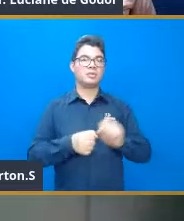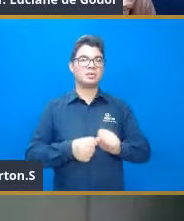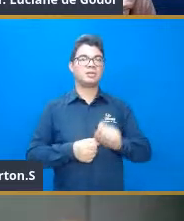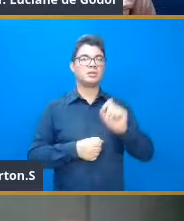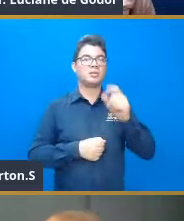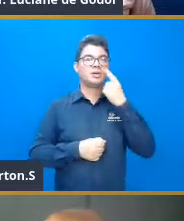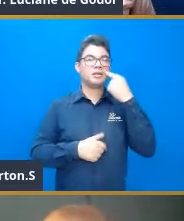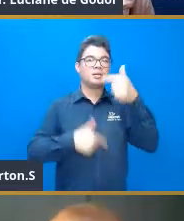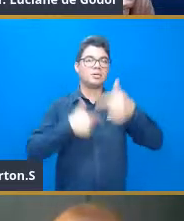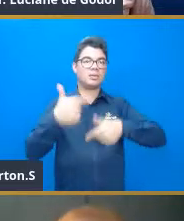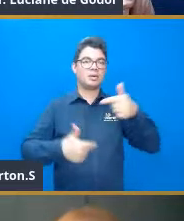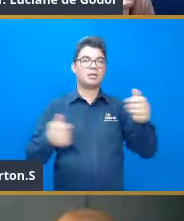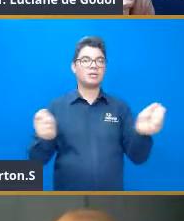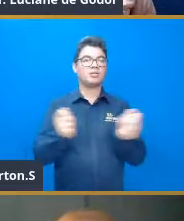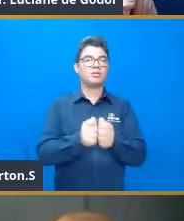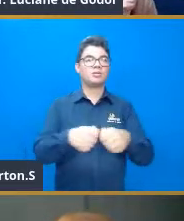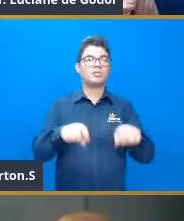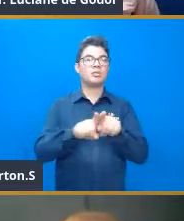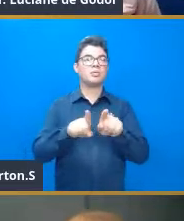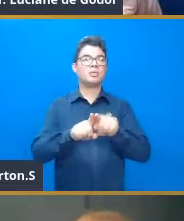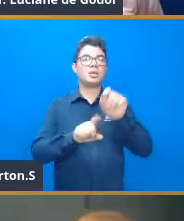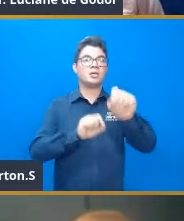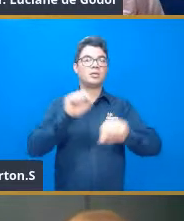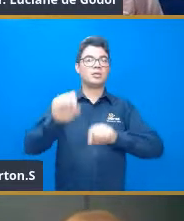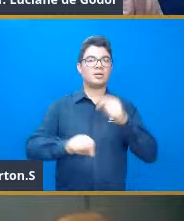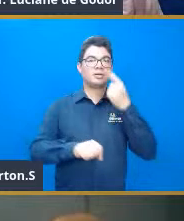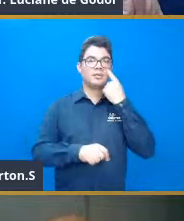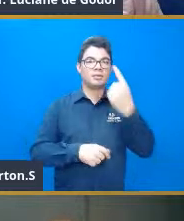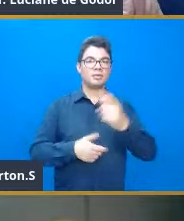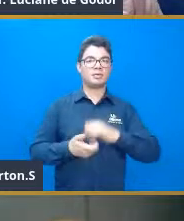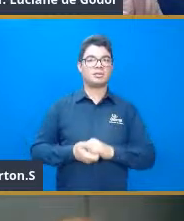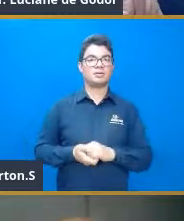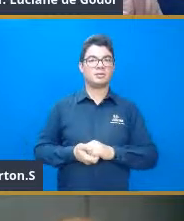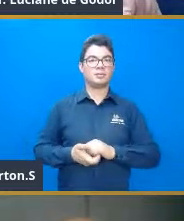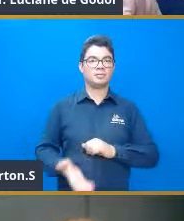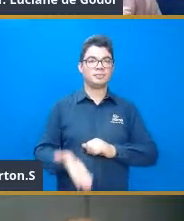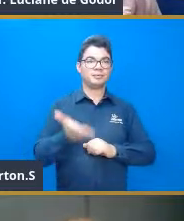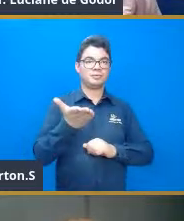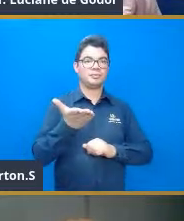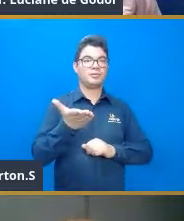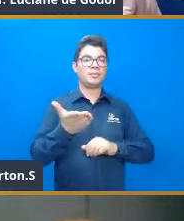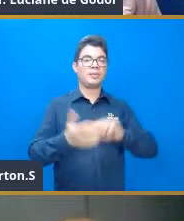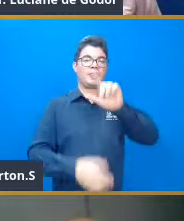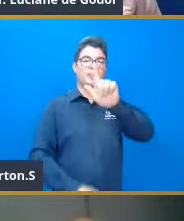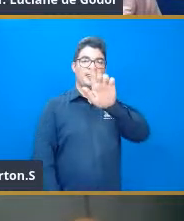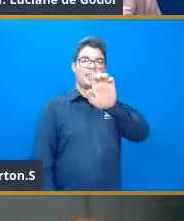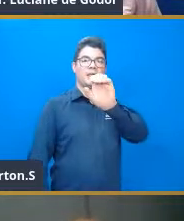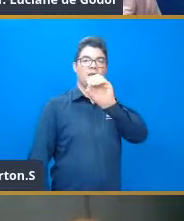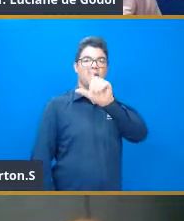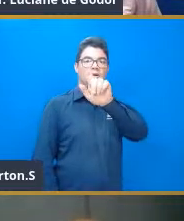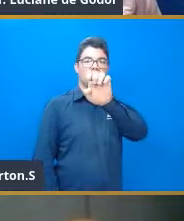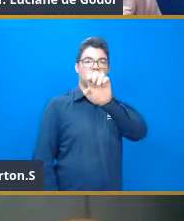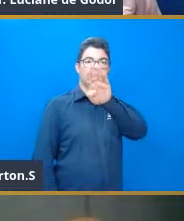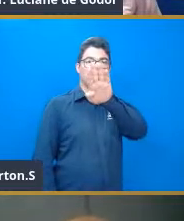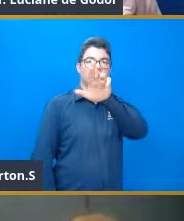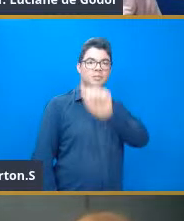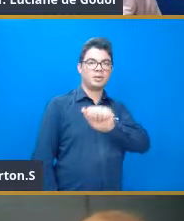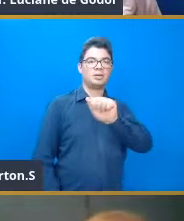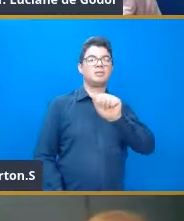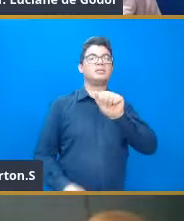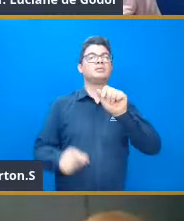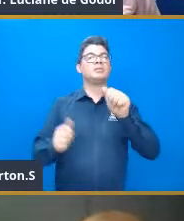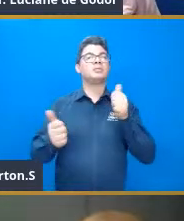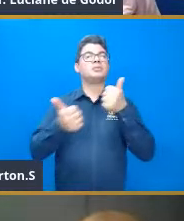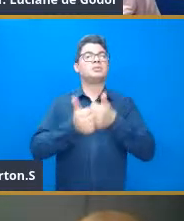trabalha com a regressão exponencial, aí é bacana usar o geogébra, porque a função exponencial que está se aproximando aqueles pontos,